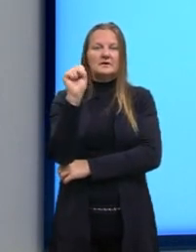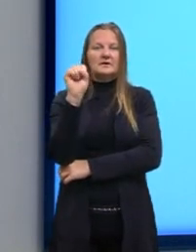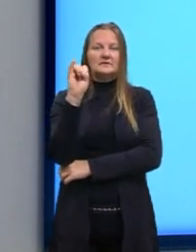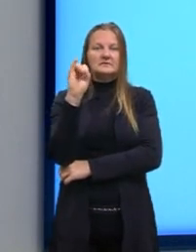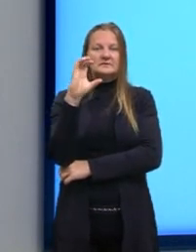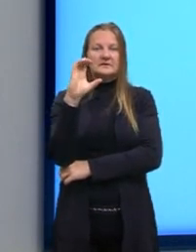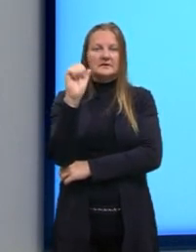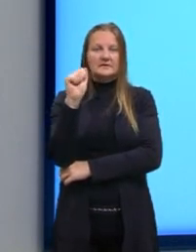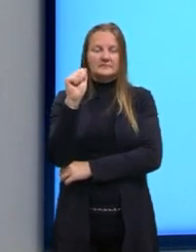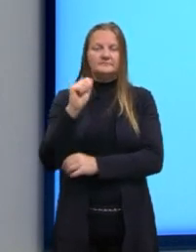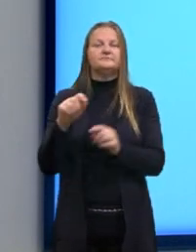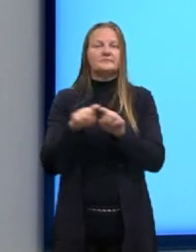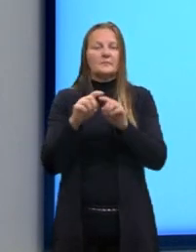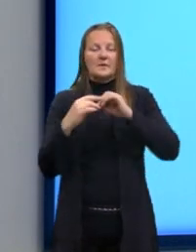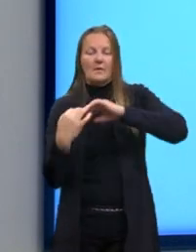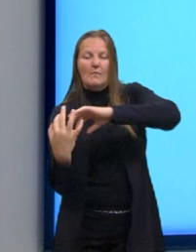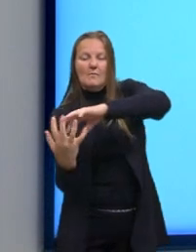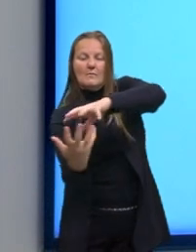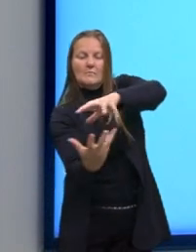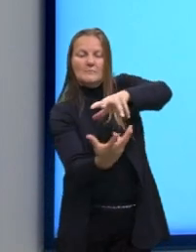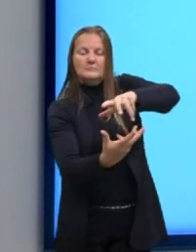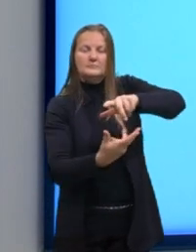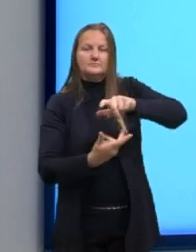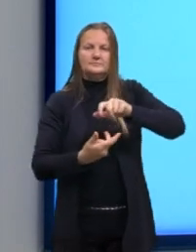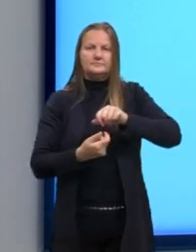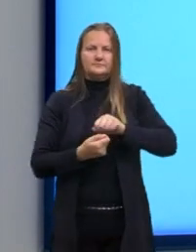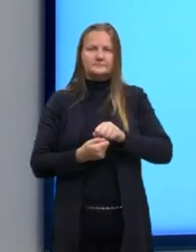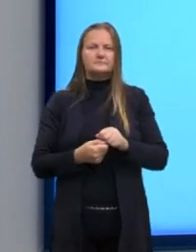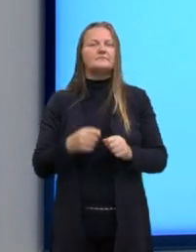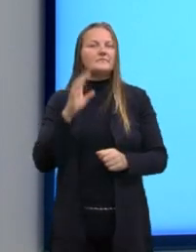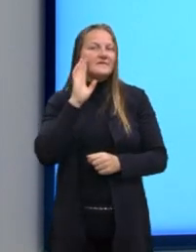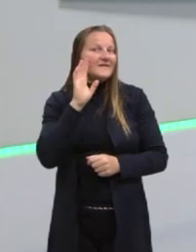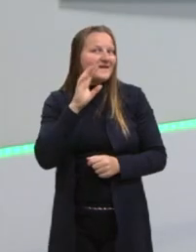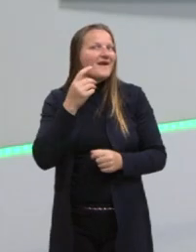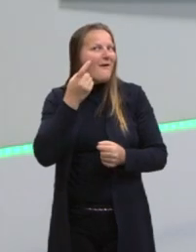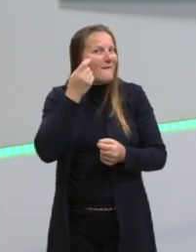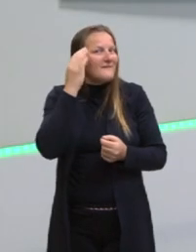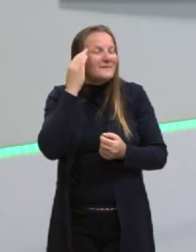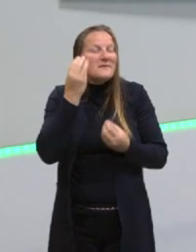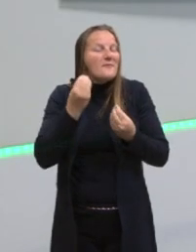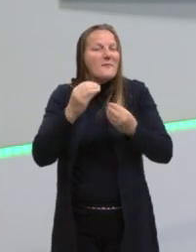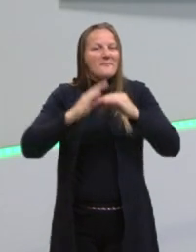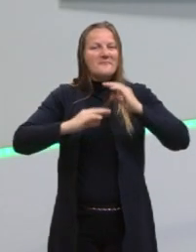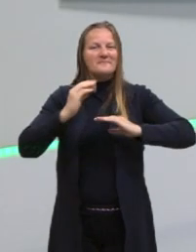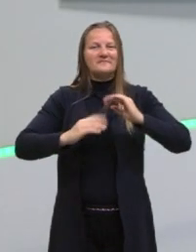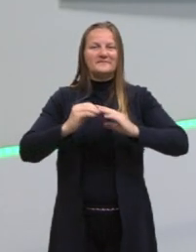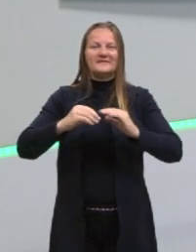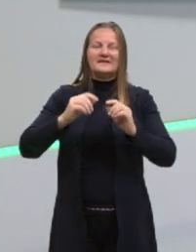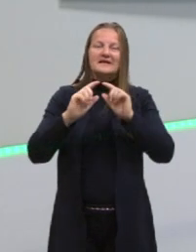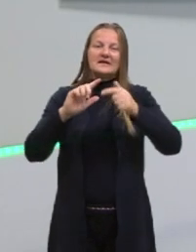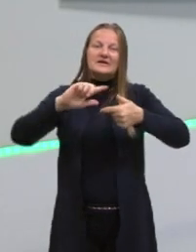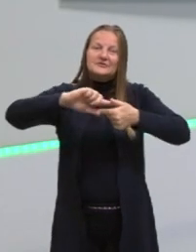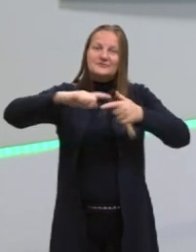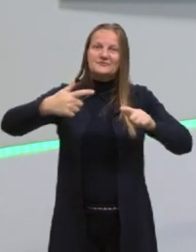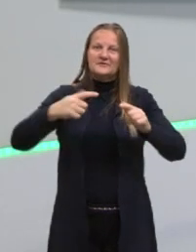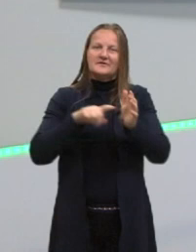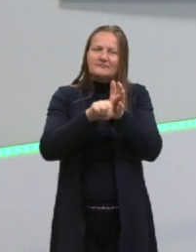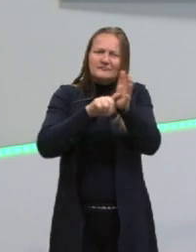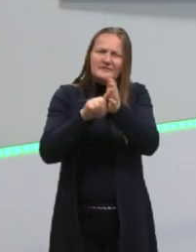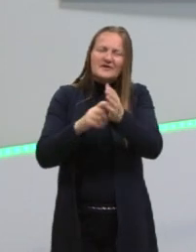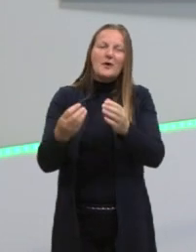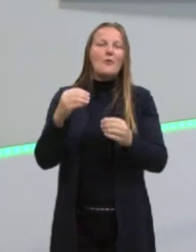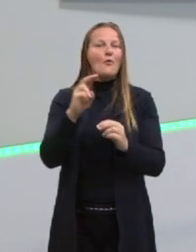também com o planeta Terra. Então, é bacana a gente entender, né, uma das aplicações da geometria analítica, que está